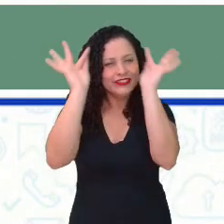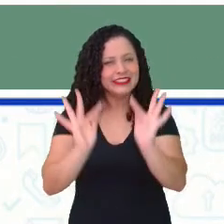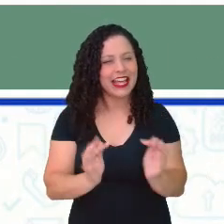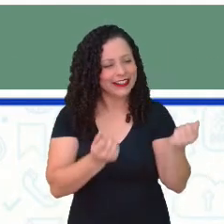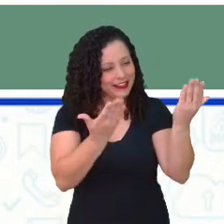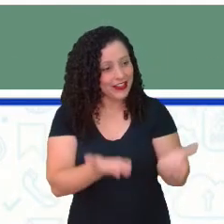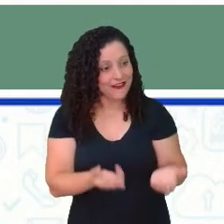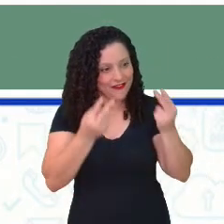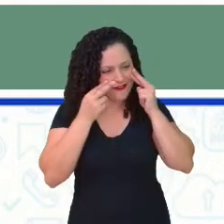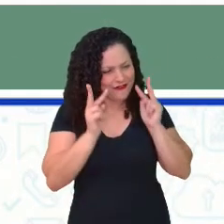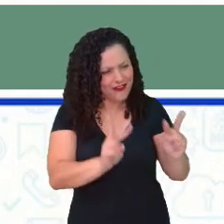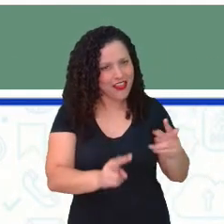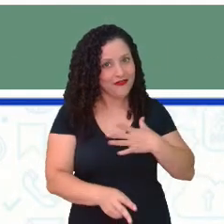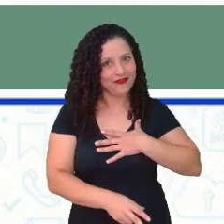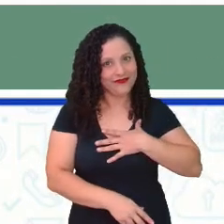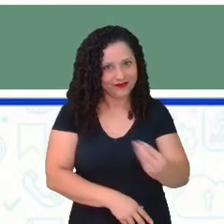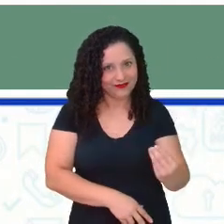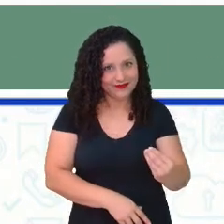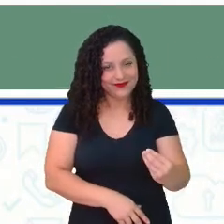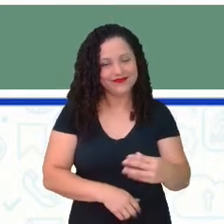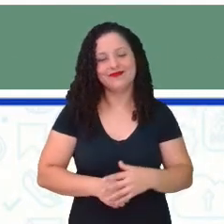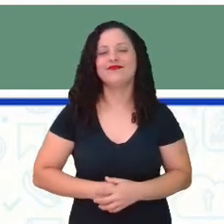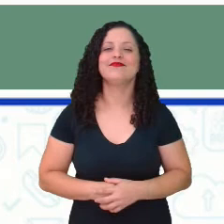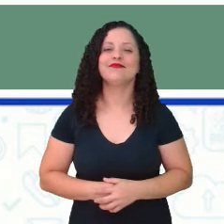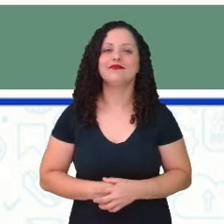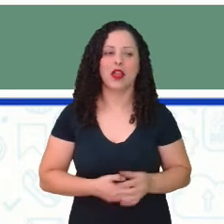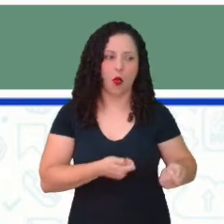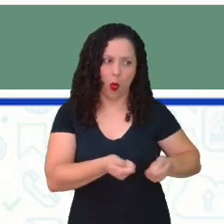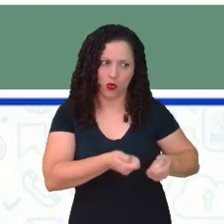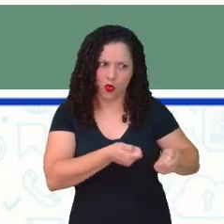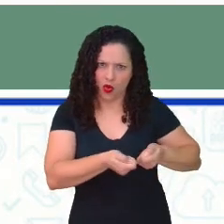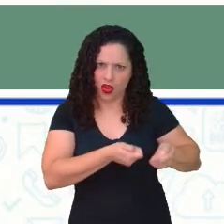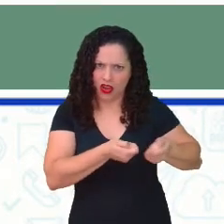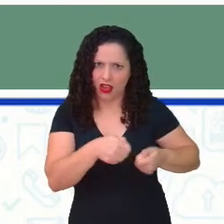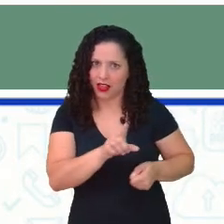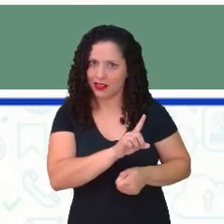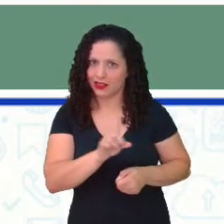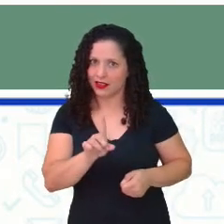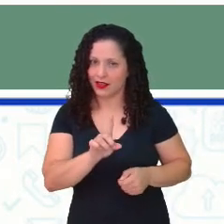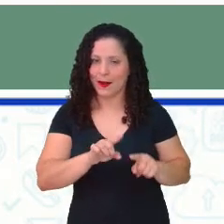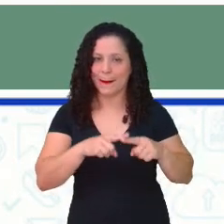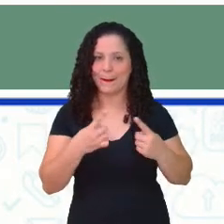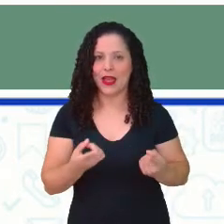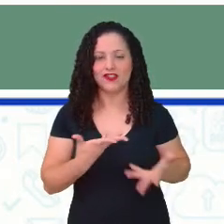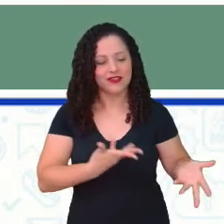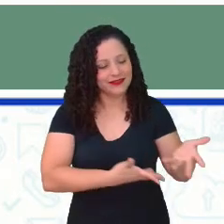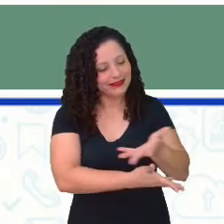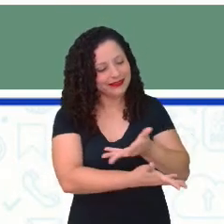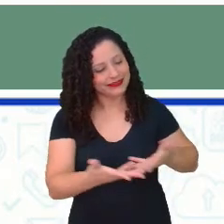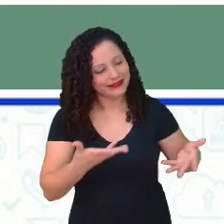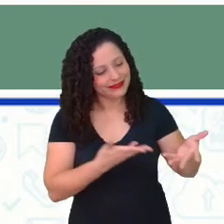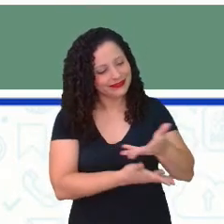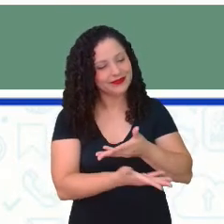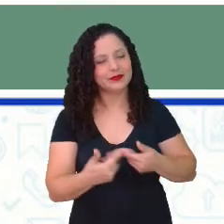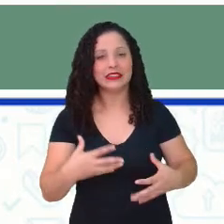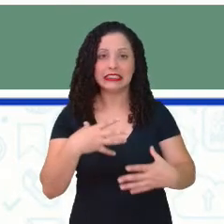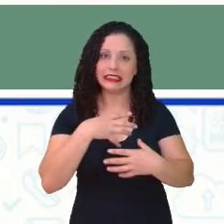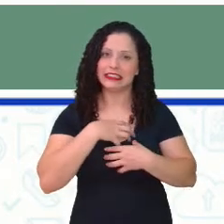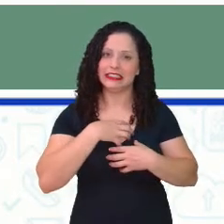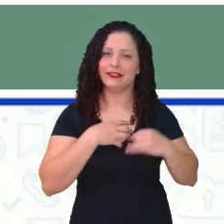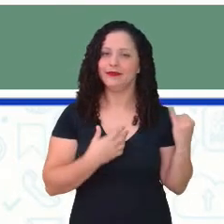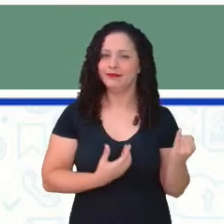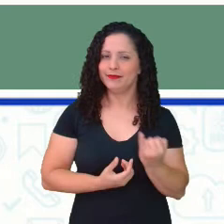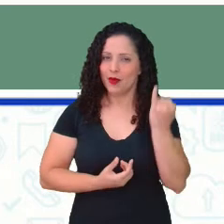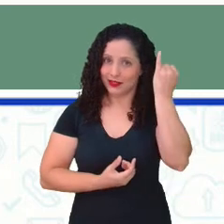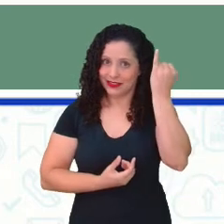da vida dos seus filhos. Não, assim, domina a vida dos seus filhos. Se sente parte, né, se sente renovada na vida dos